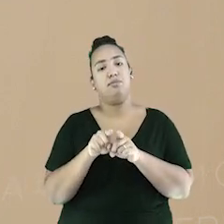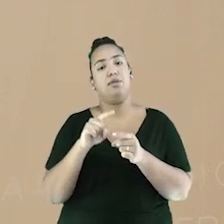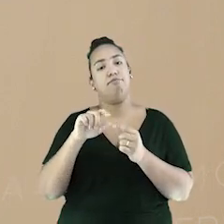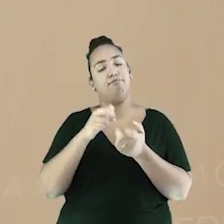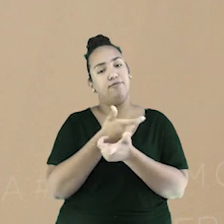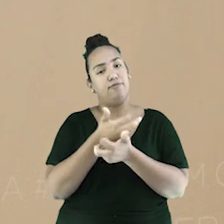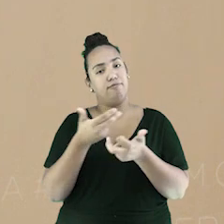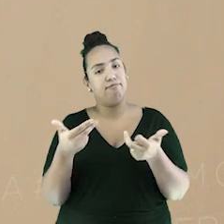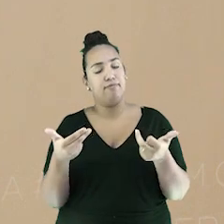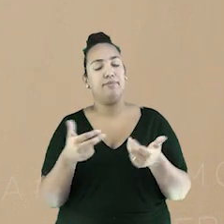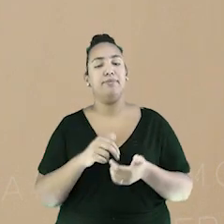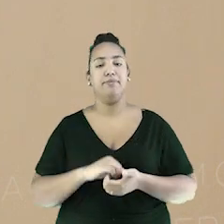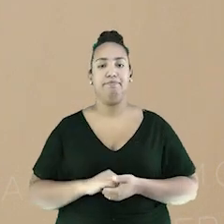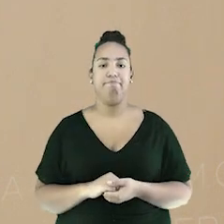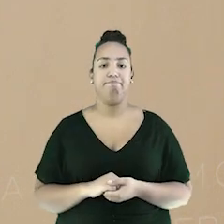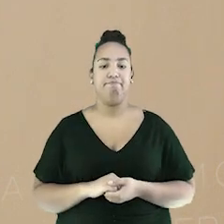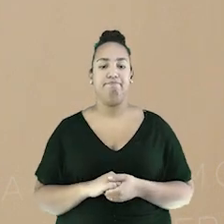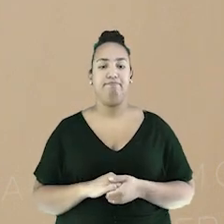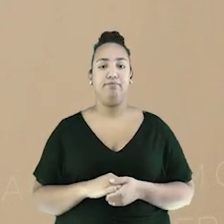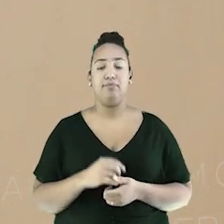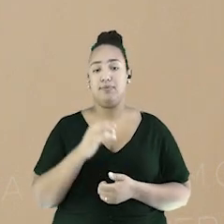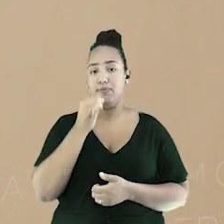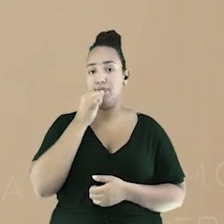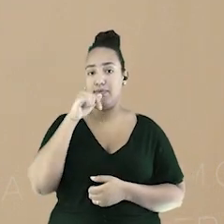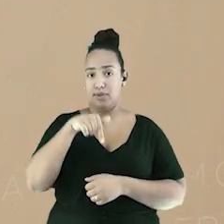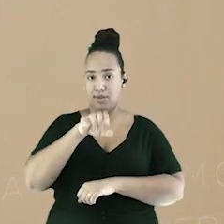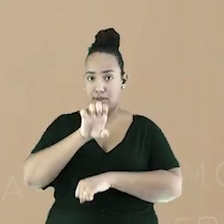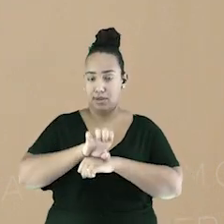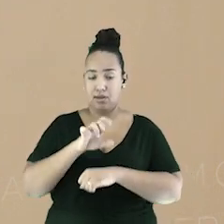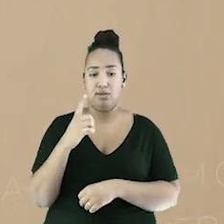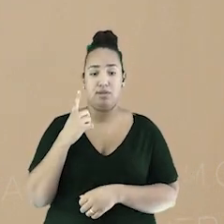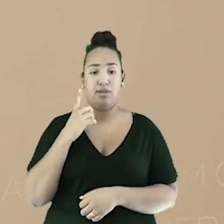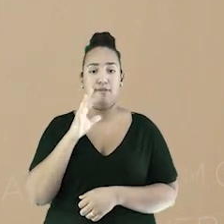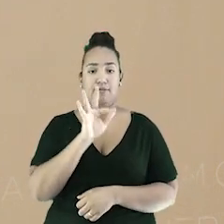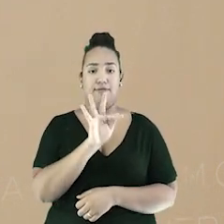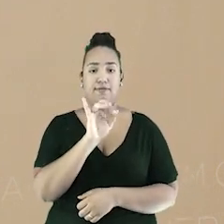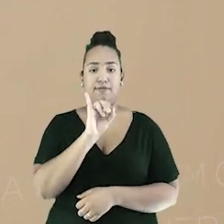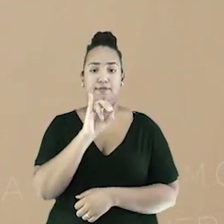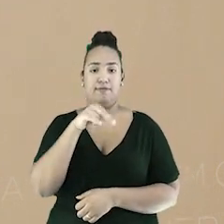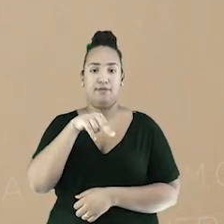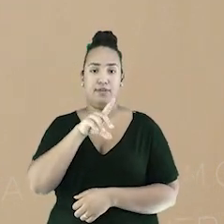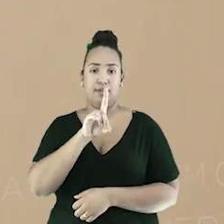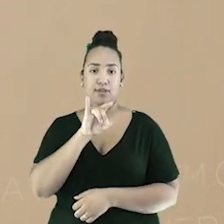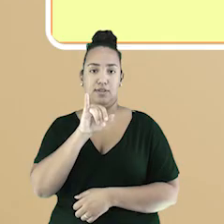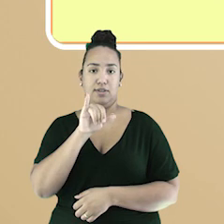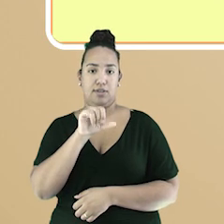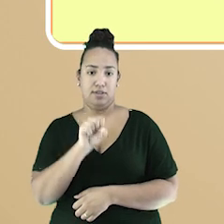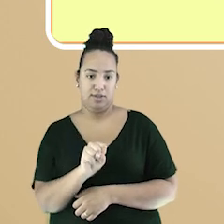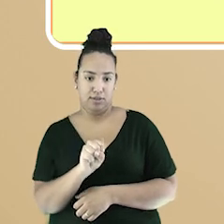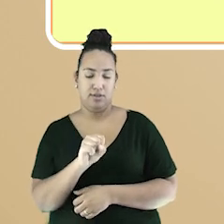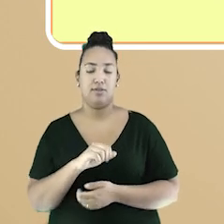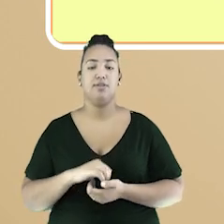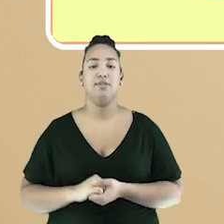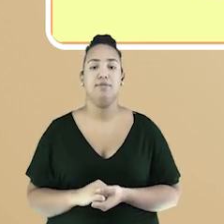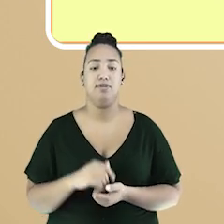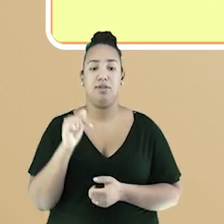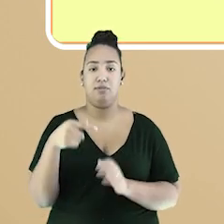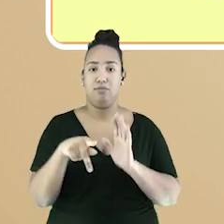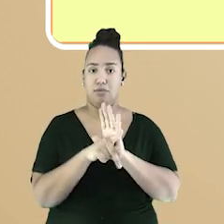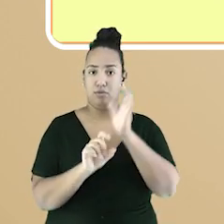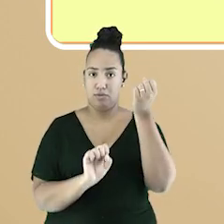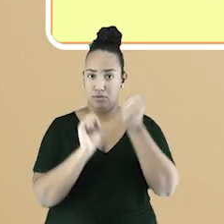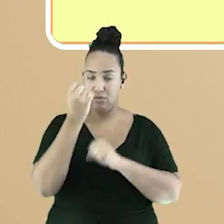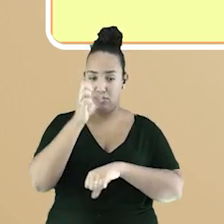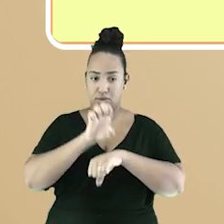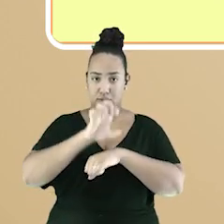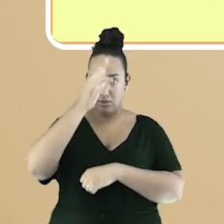No nosso estado, por exemplo, temos o FINDES, Federação das Indústrias do Espírito Santo, composta por 39